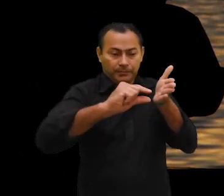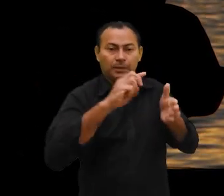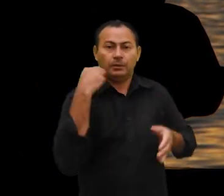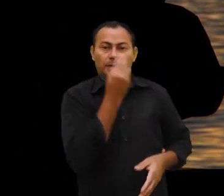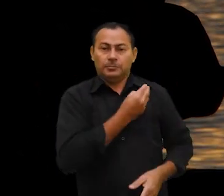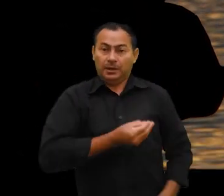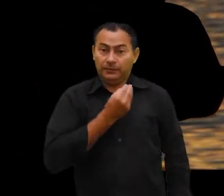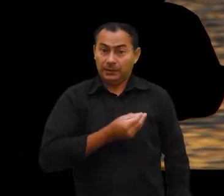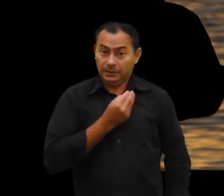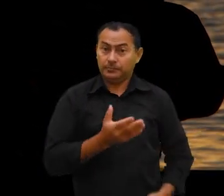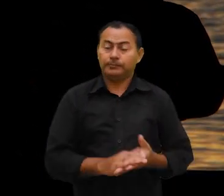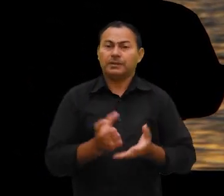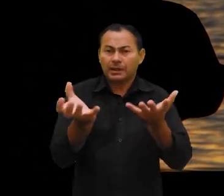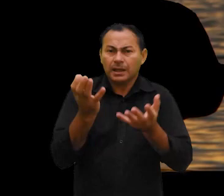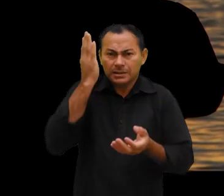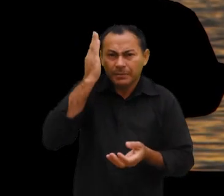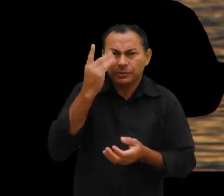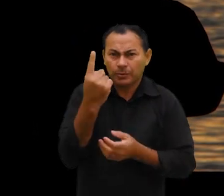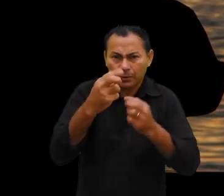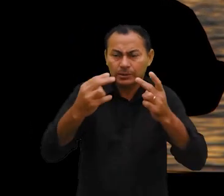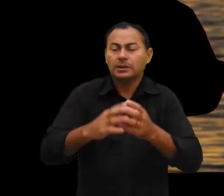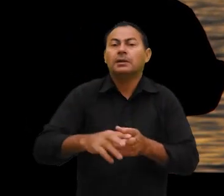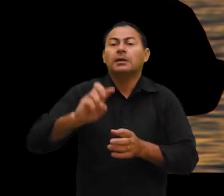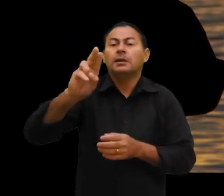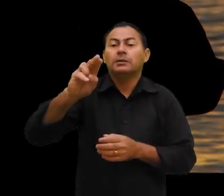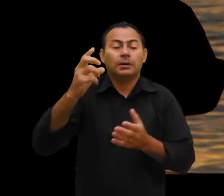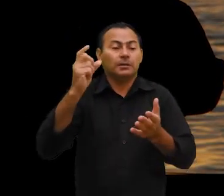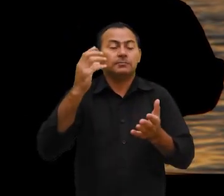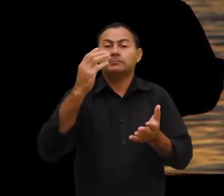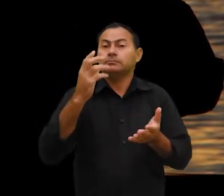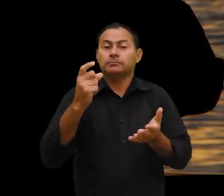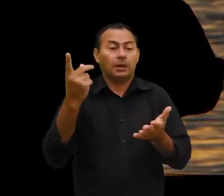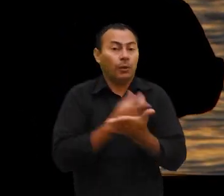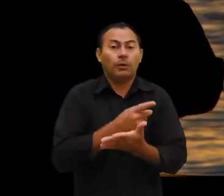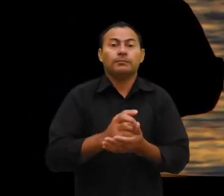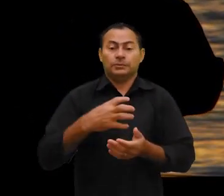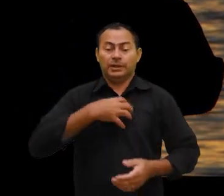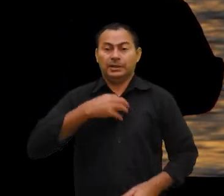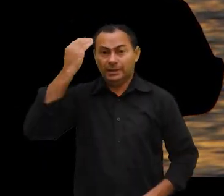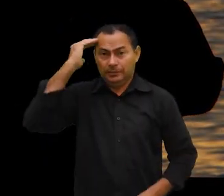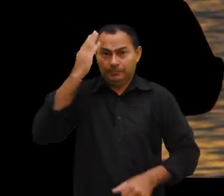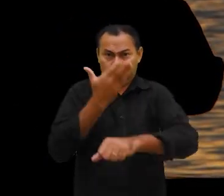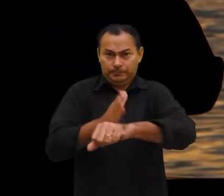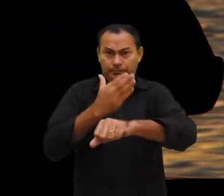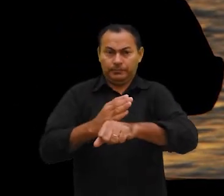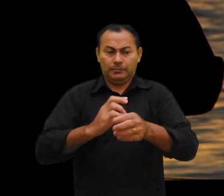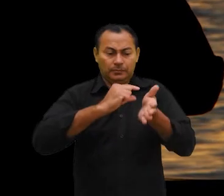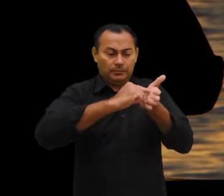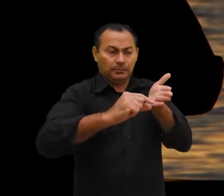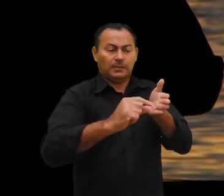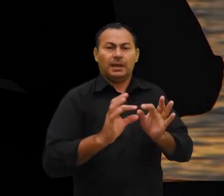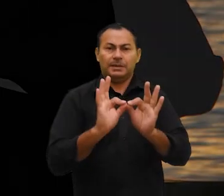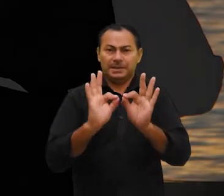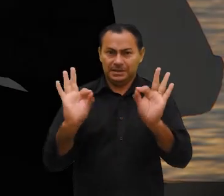versículo da nossa vida. E quer saber de uma coisa? Ele nunca falhou. A maneira como interpretamos e aplicamos este